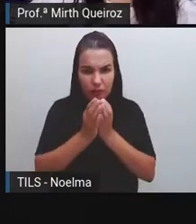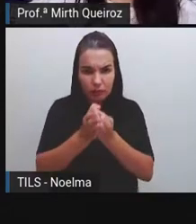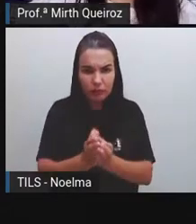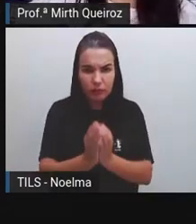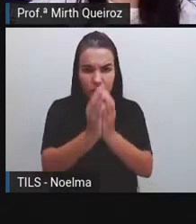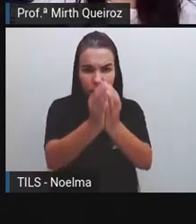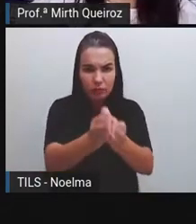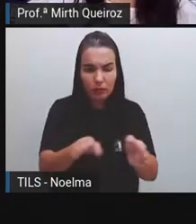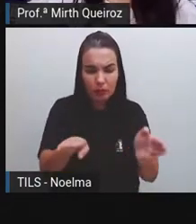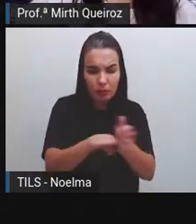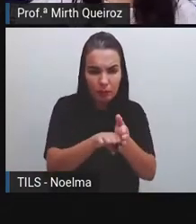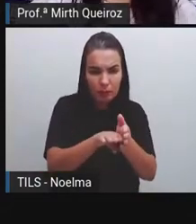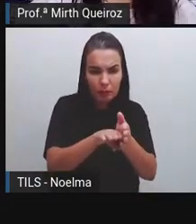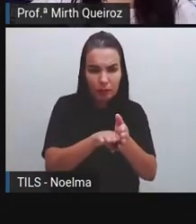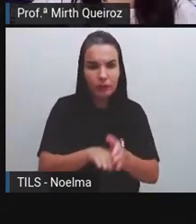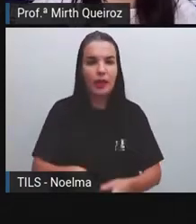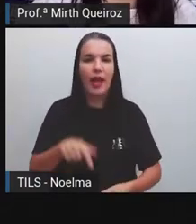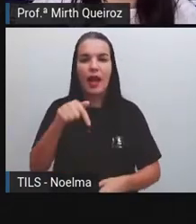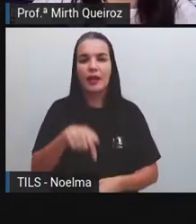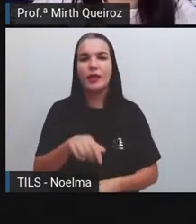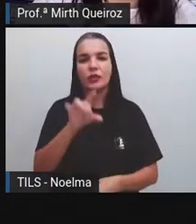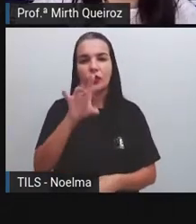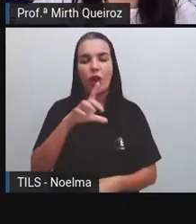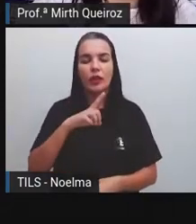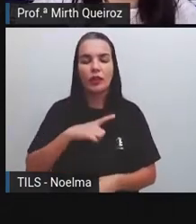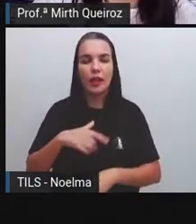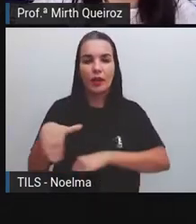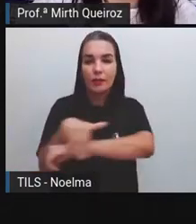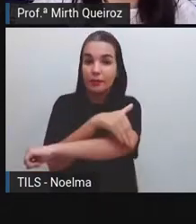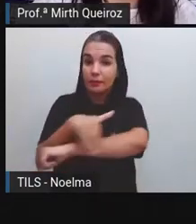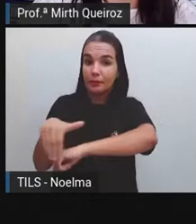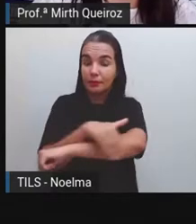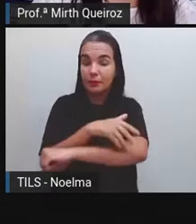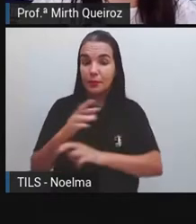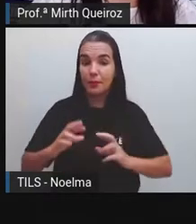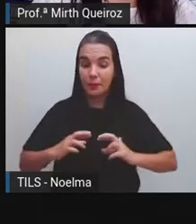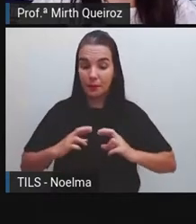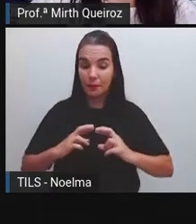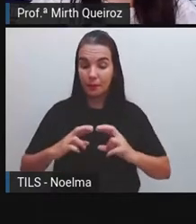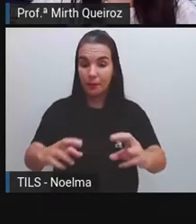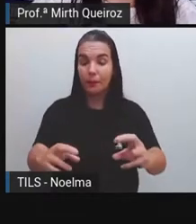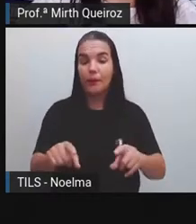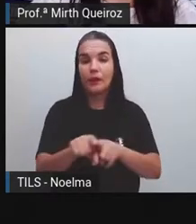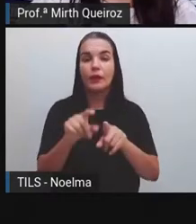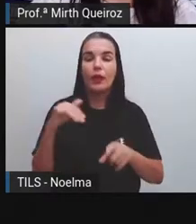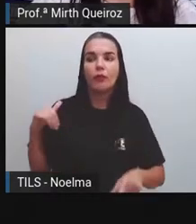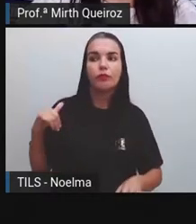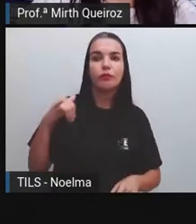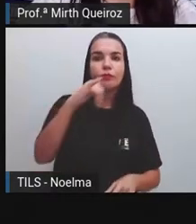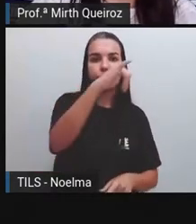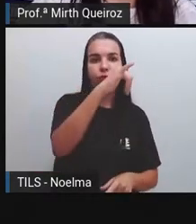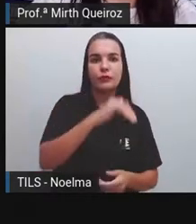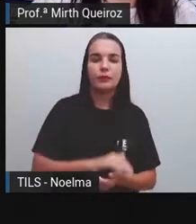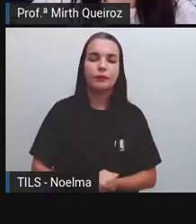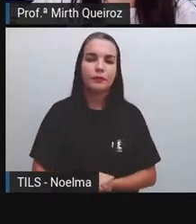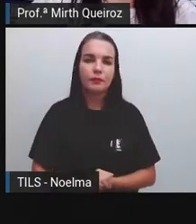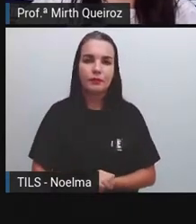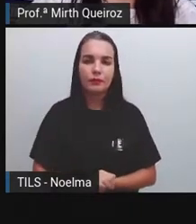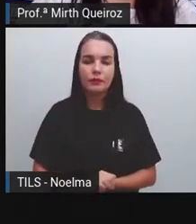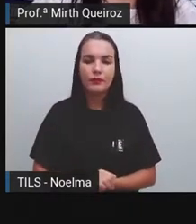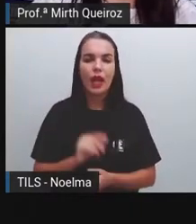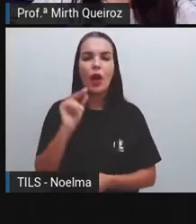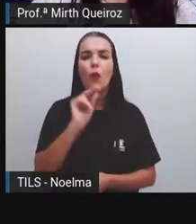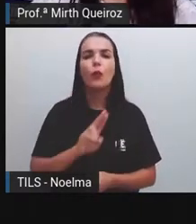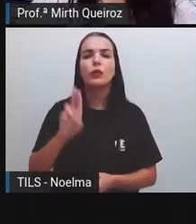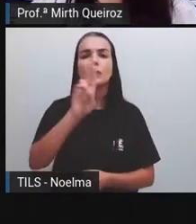né? E aeroportos também. Aqui a gente tem um aeroporto aqui em Pereira de Santana. E quais são os que são mais utilizados aí pela